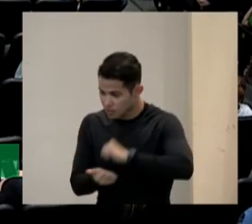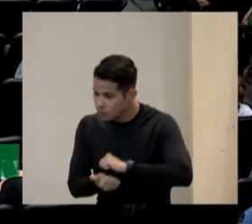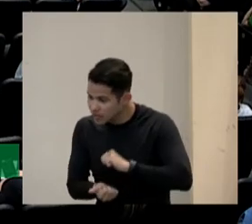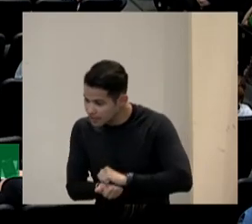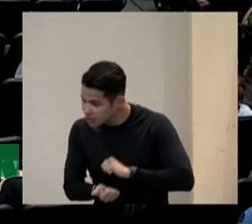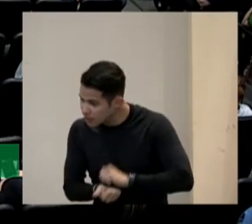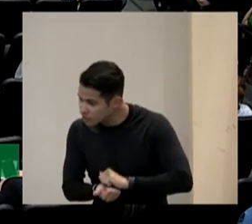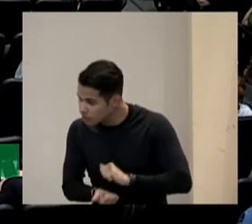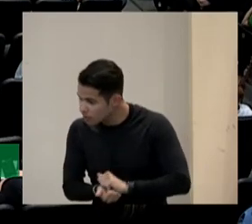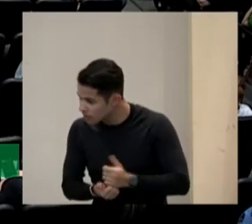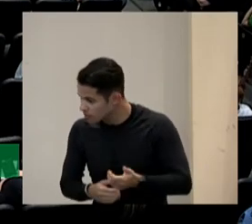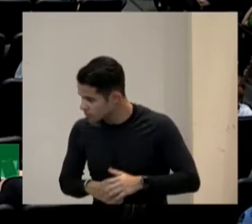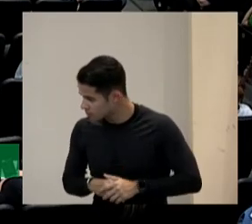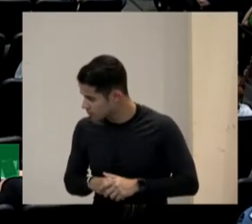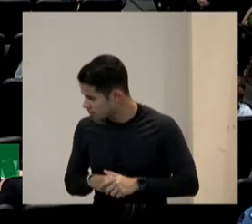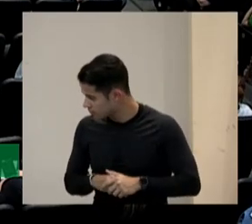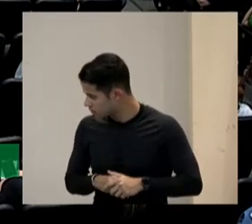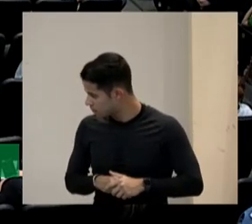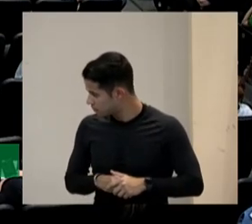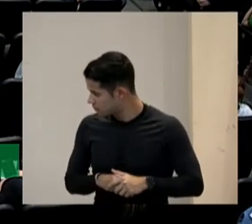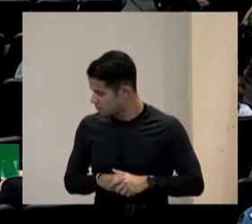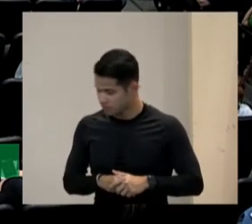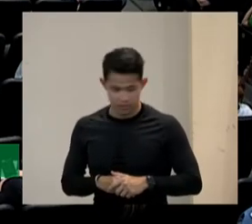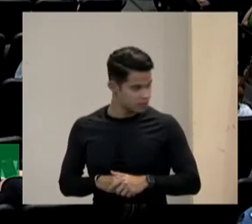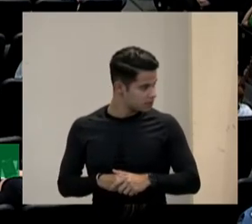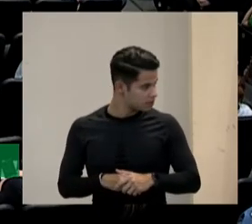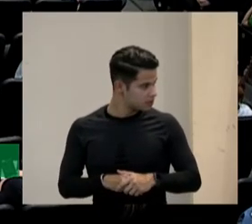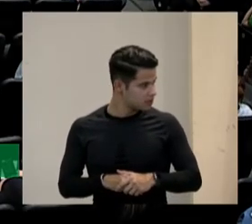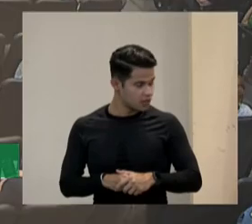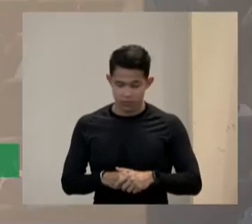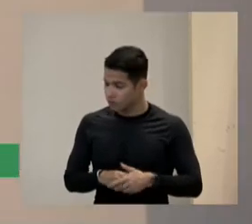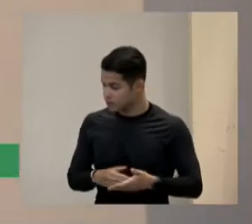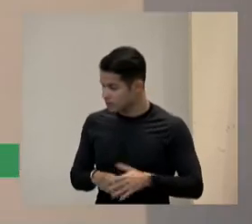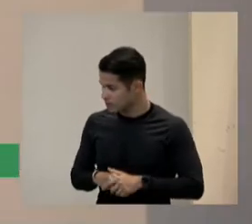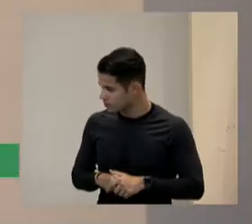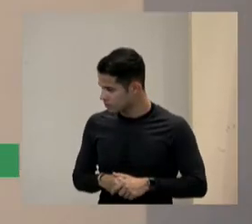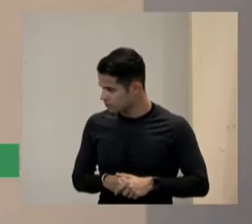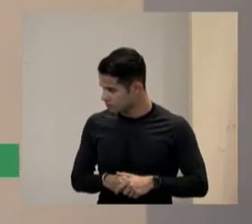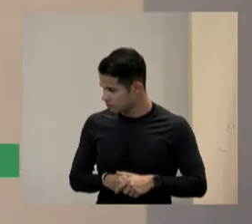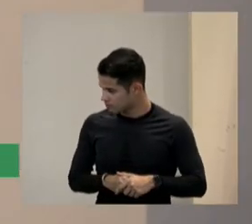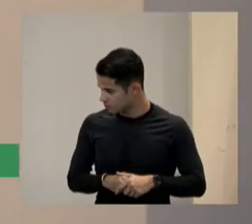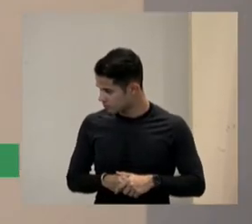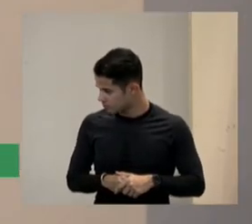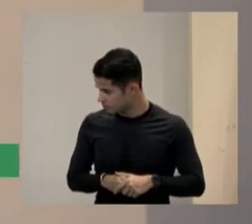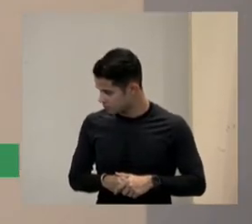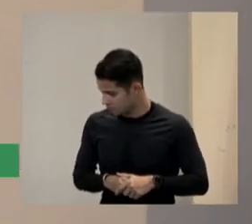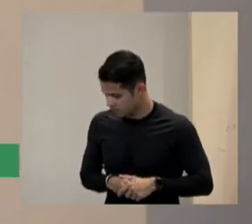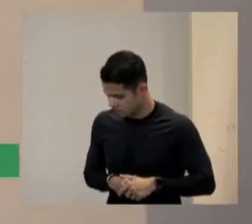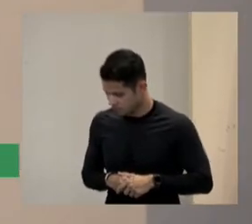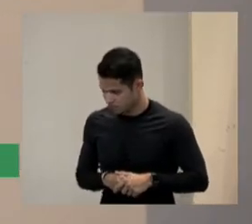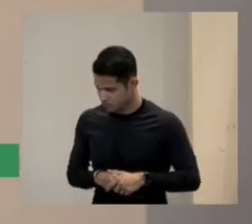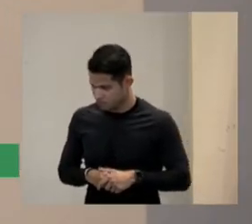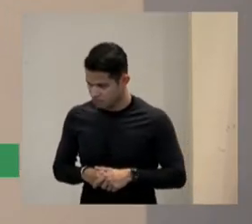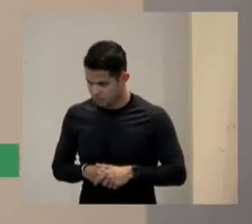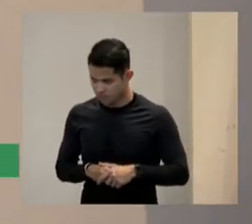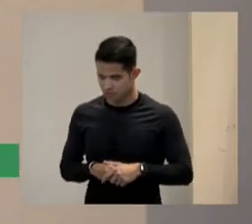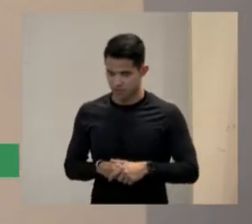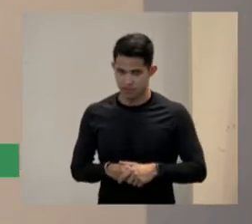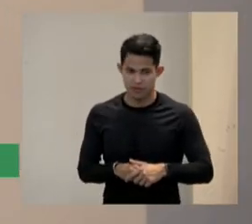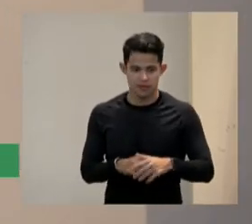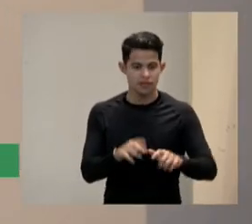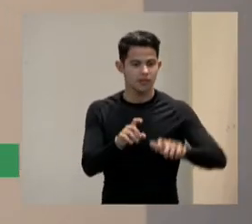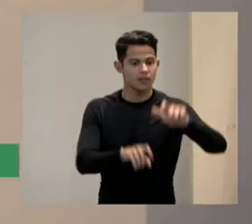temos que ter um conceito amplio de diversidade porque porque as pessoas com